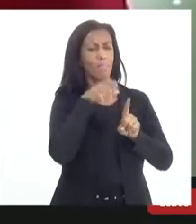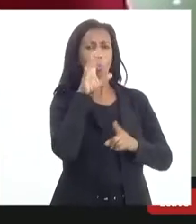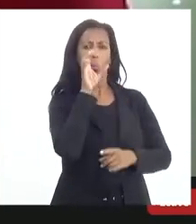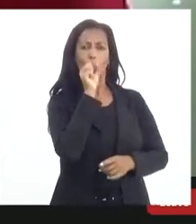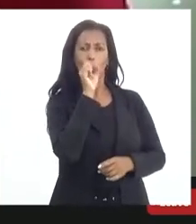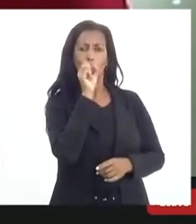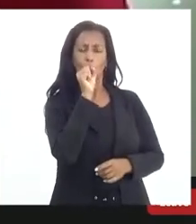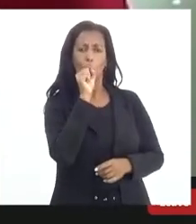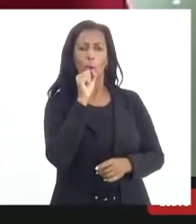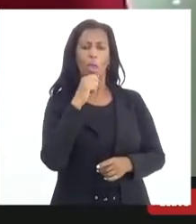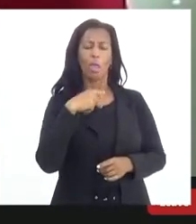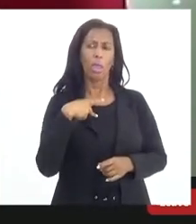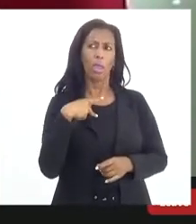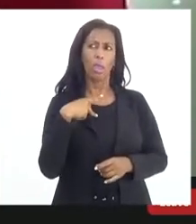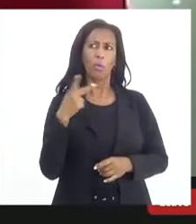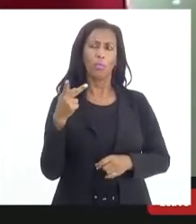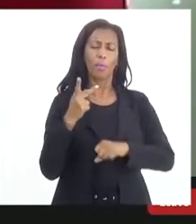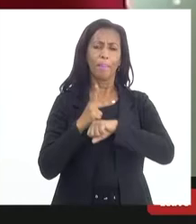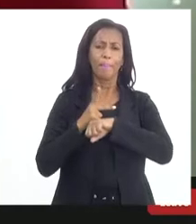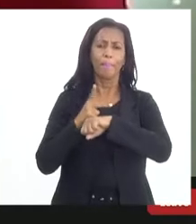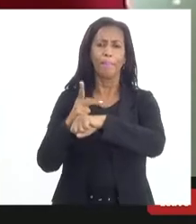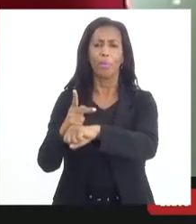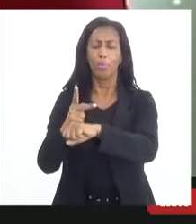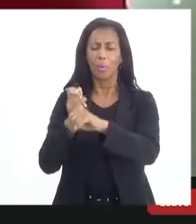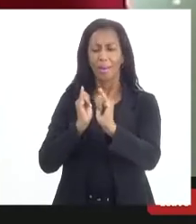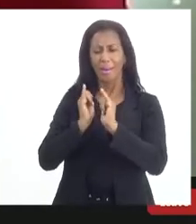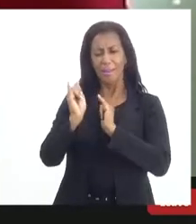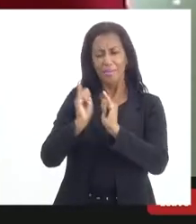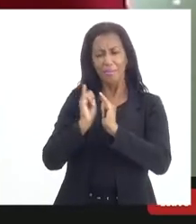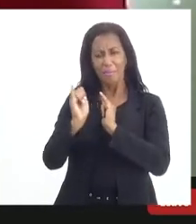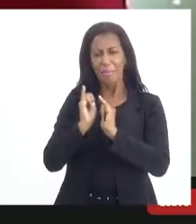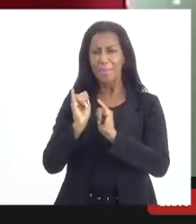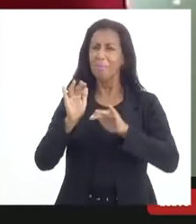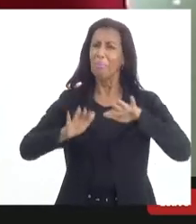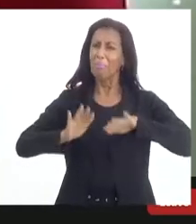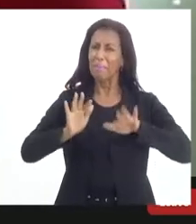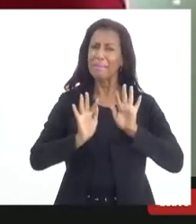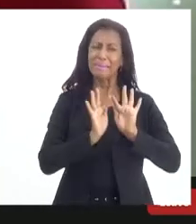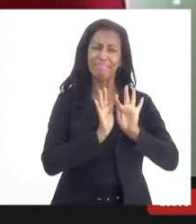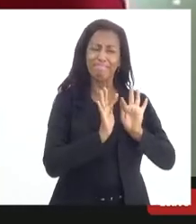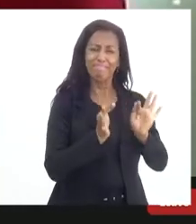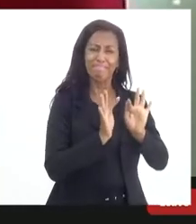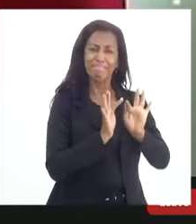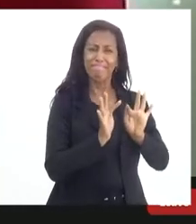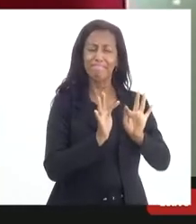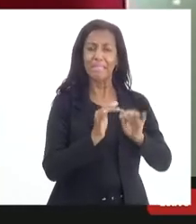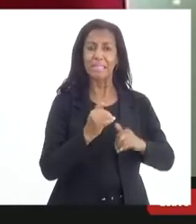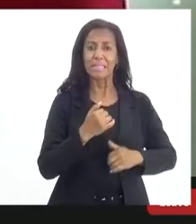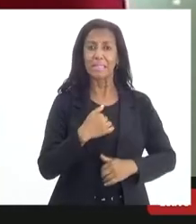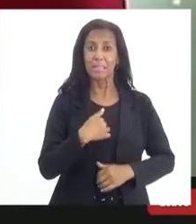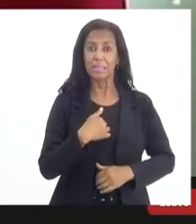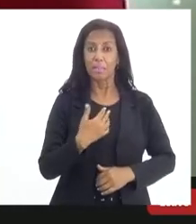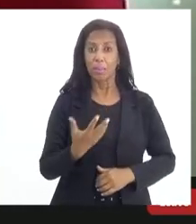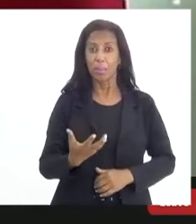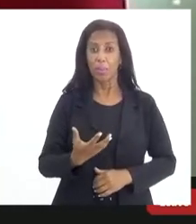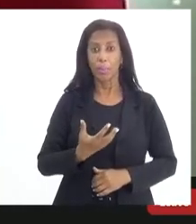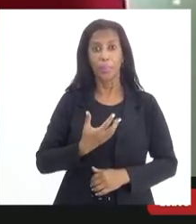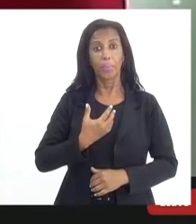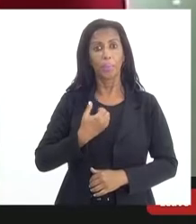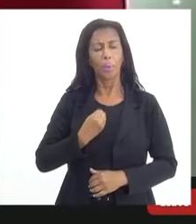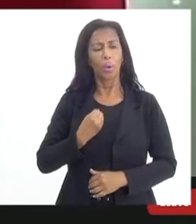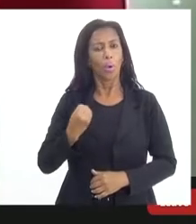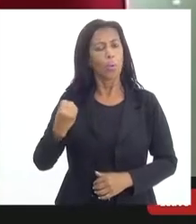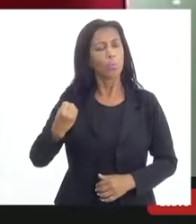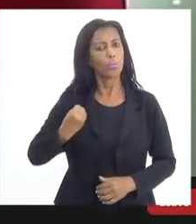fui, então, buscar maiores informações, embora seja sensível a essa questão. E me surpreendeu não só o